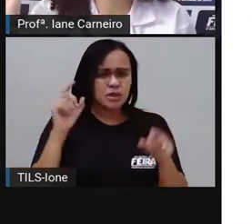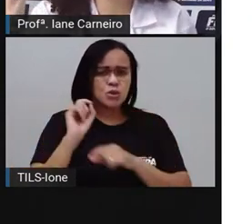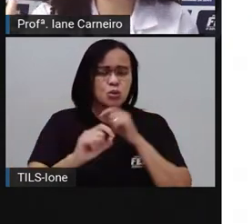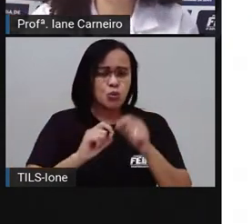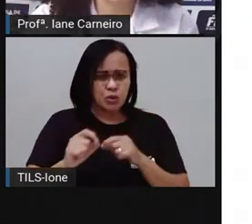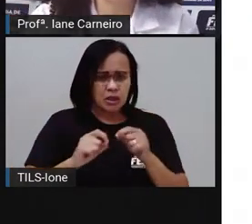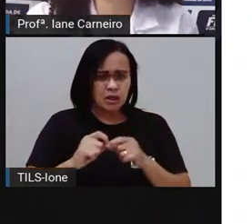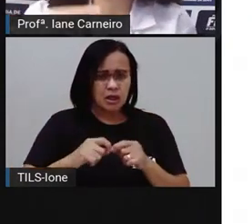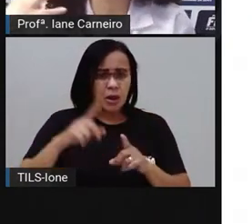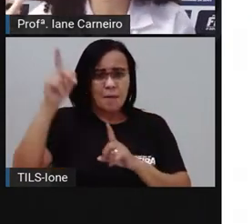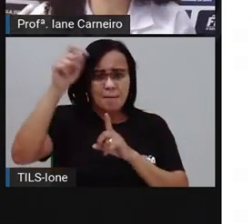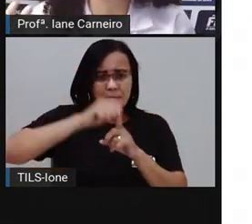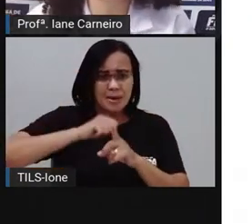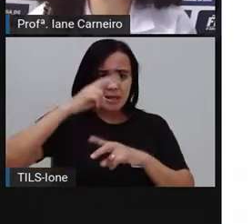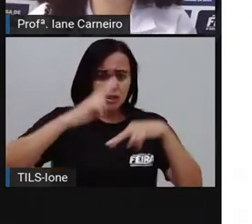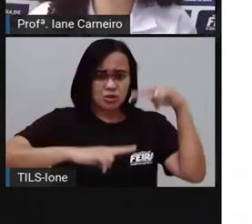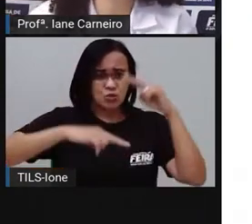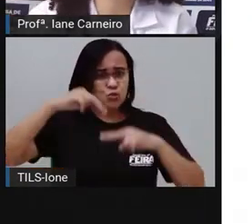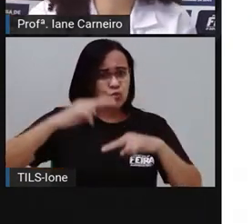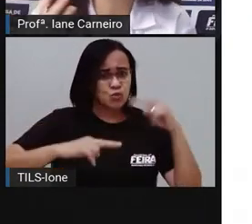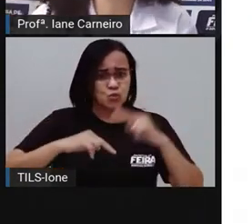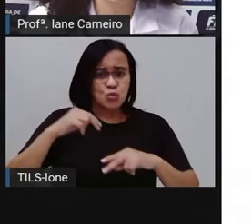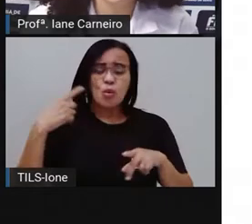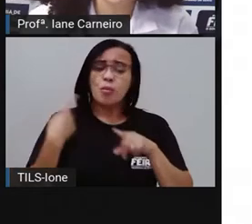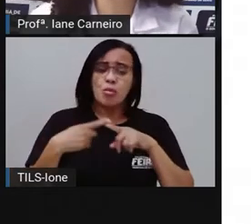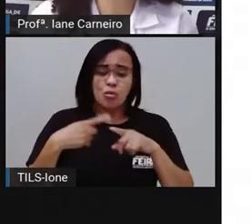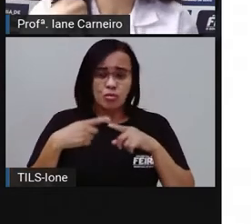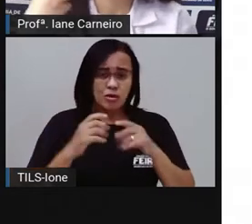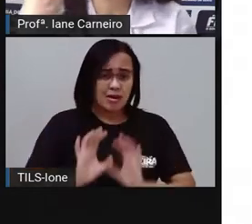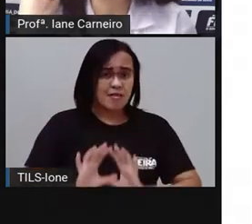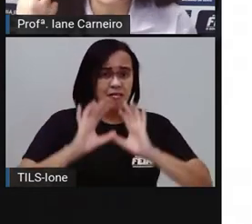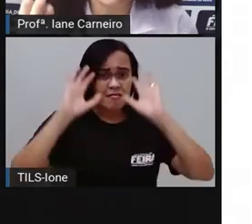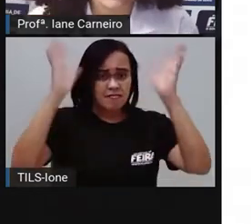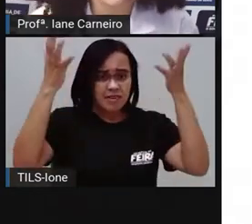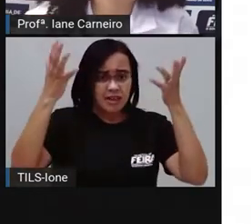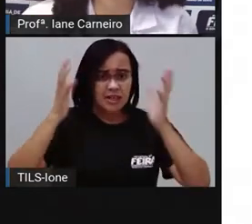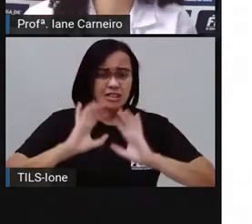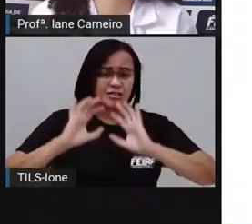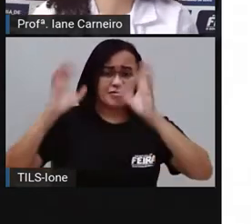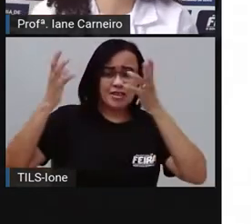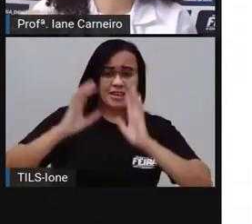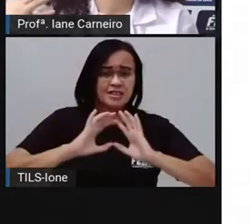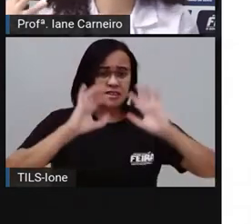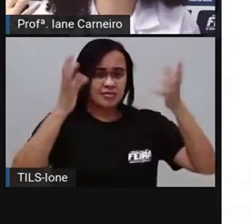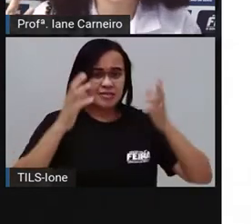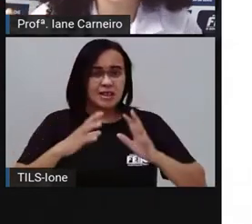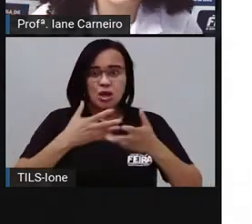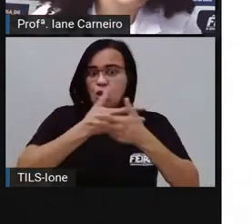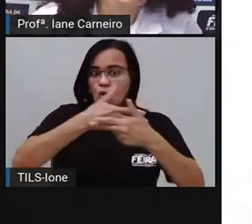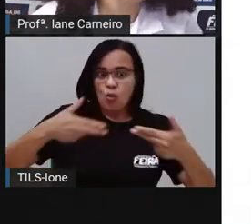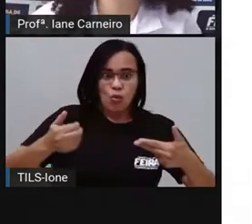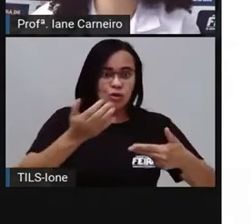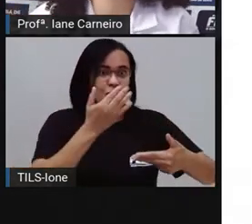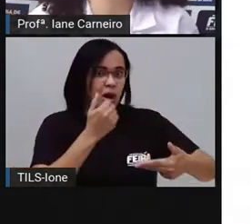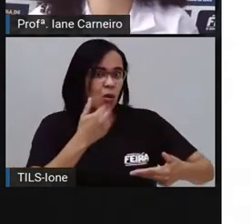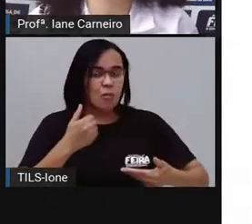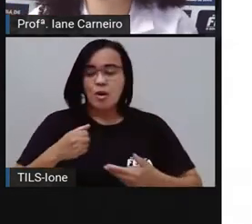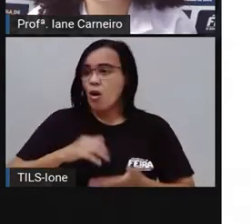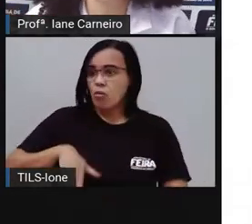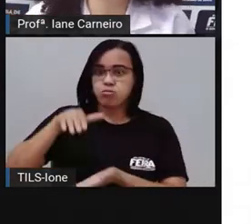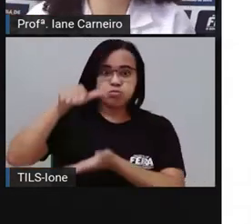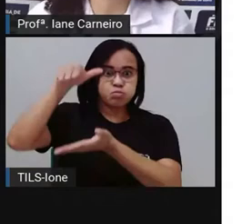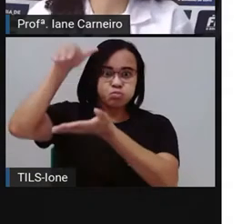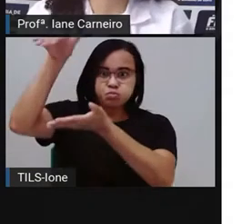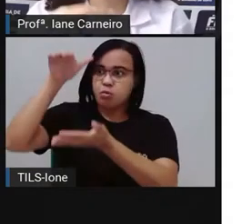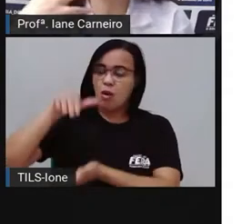celebra a fartura, né? O povo nordestino, ele gosta muito de celebrar a fartura, de reunir a família em volta